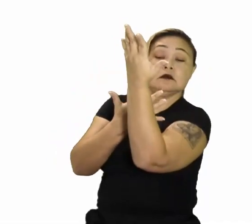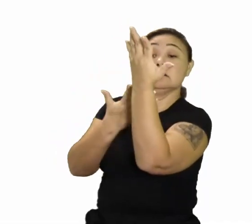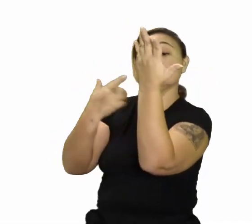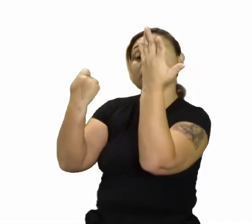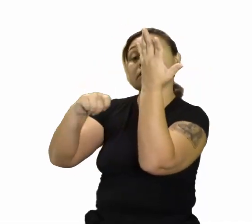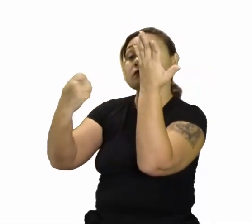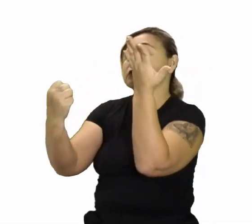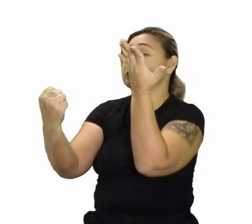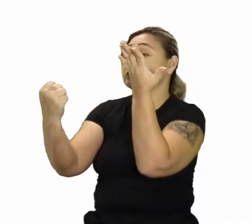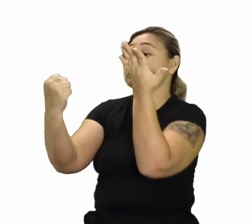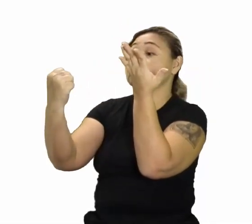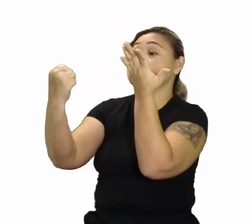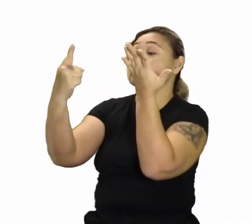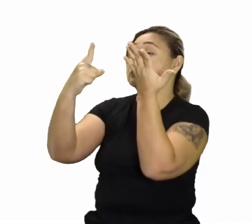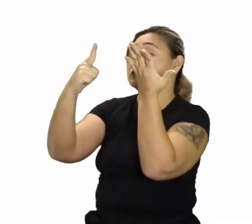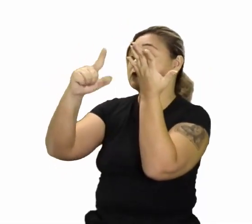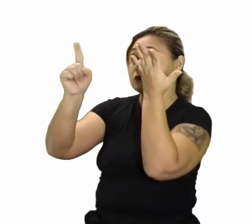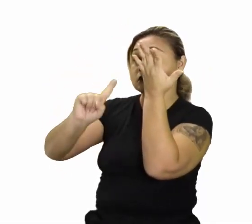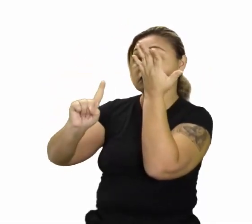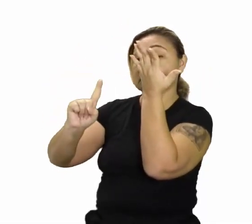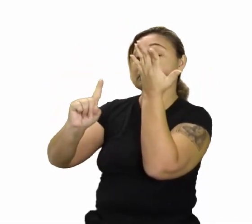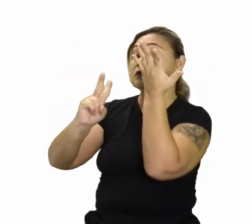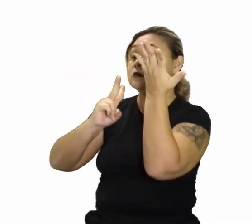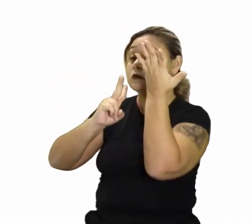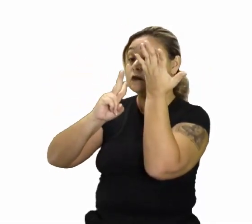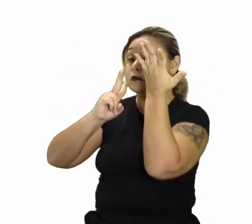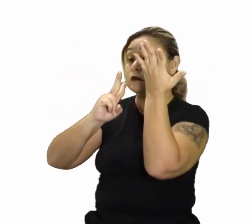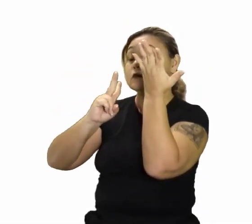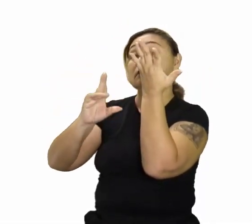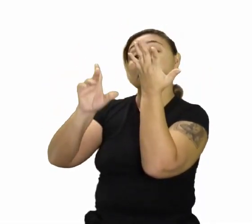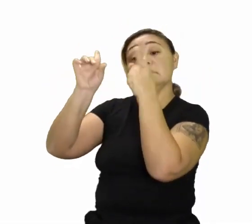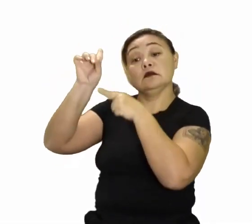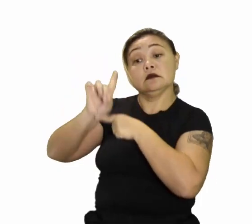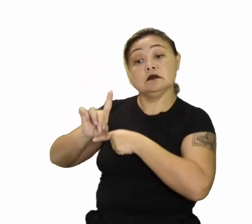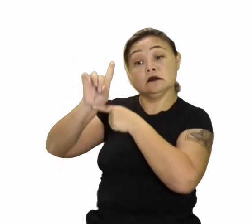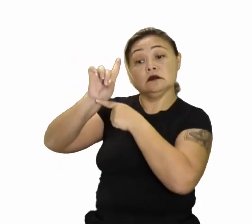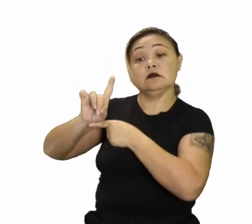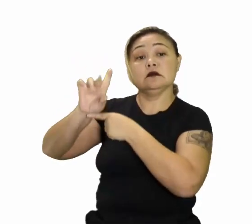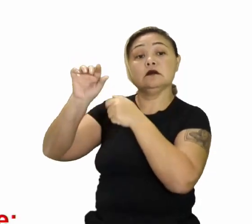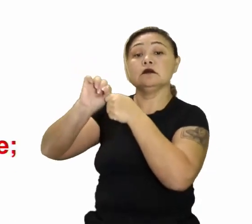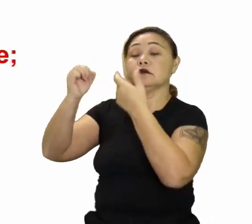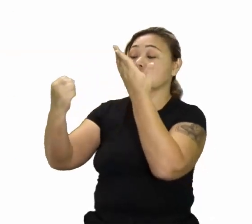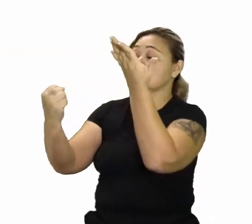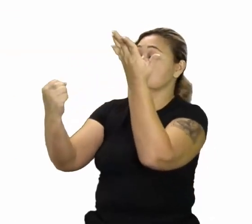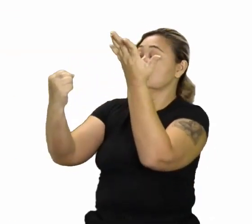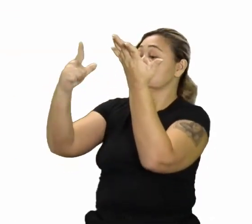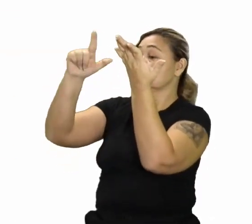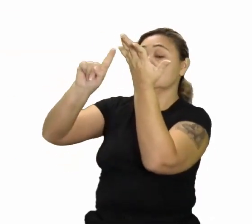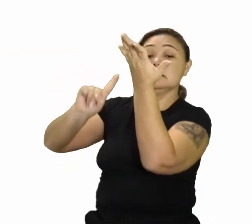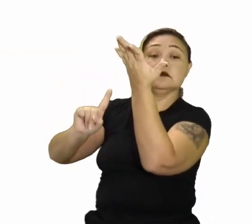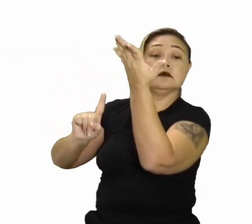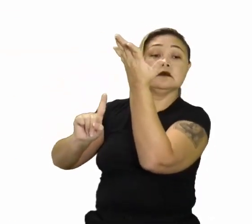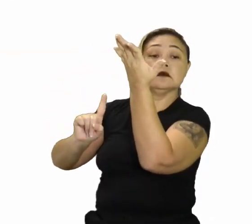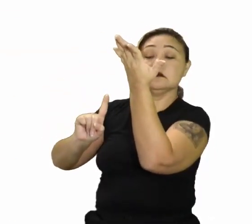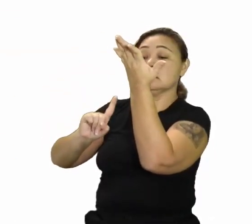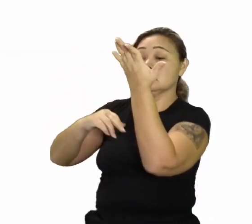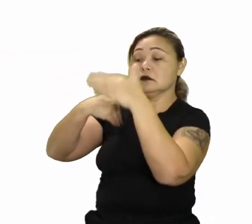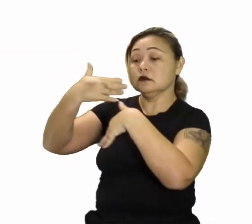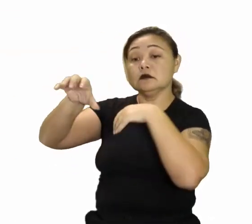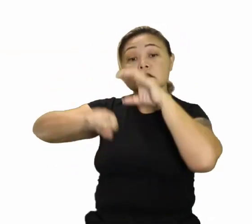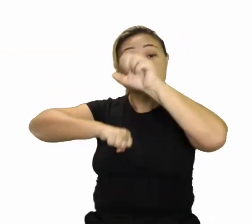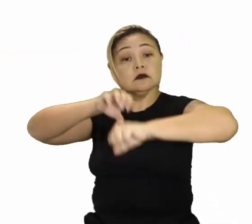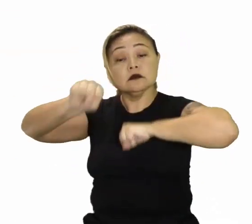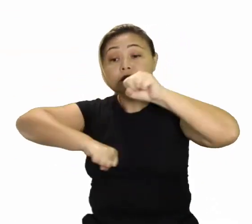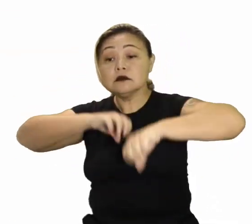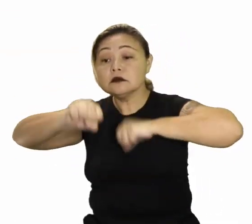também sobre a densidade. Densidade. Densidade. De disponibilidade de luz. E o processo de